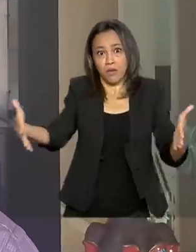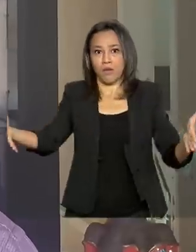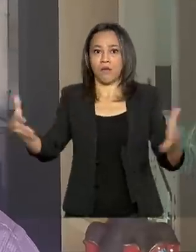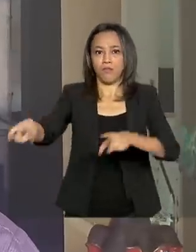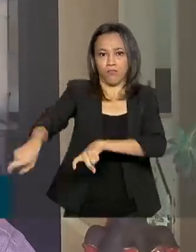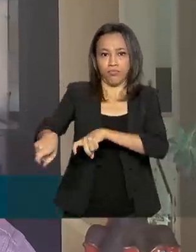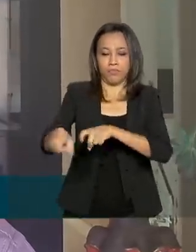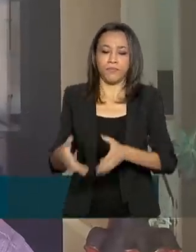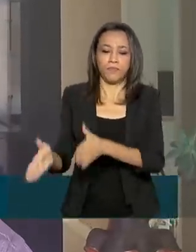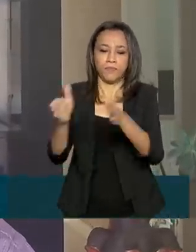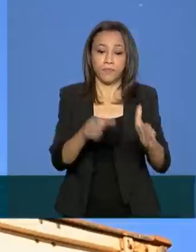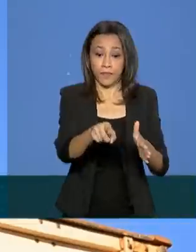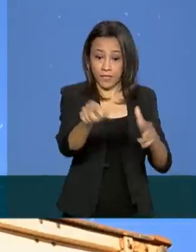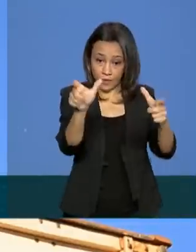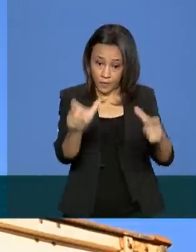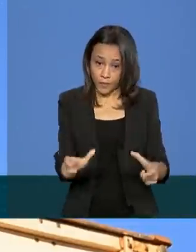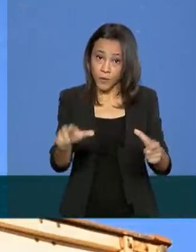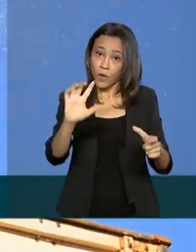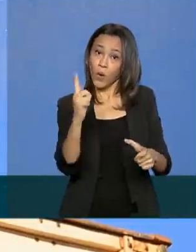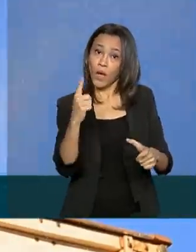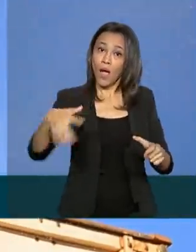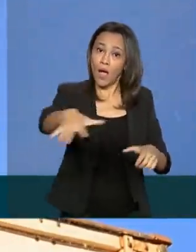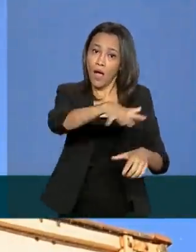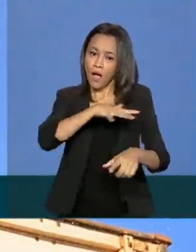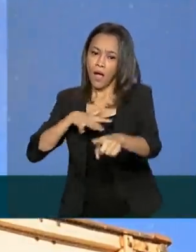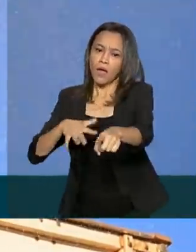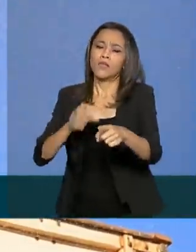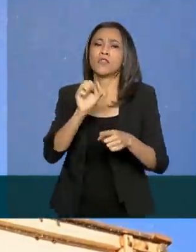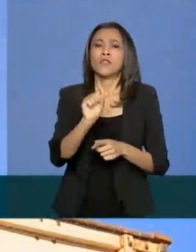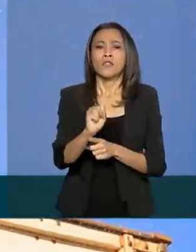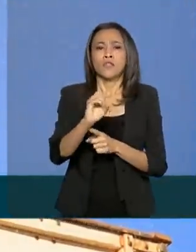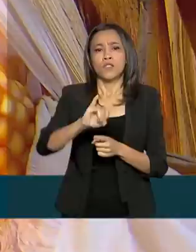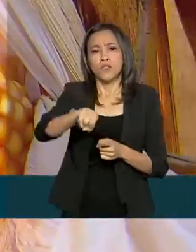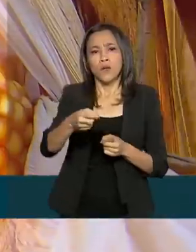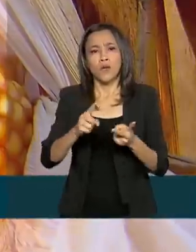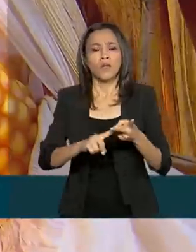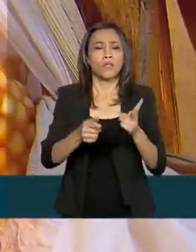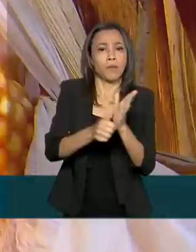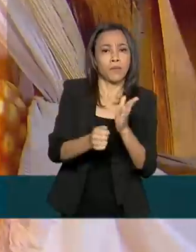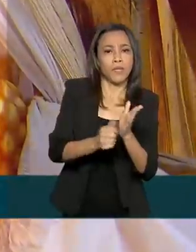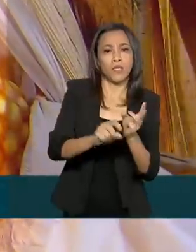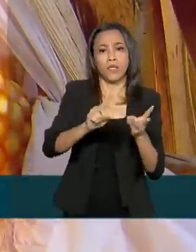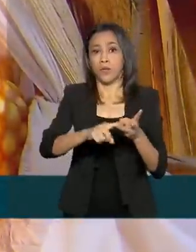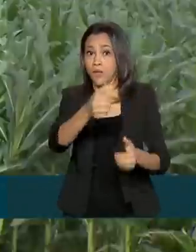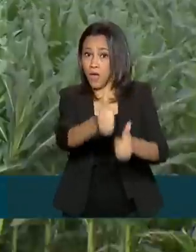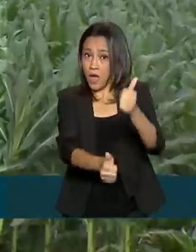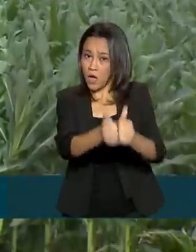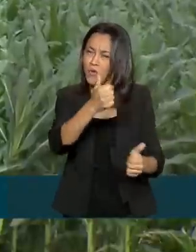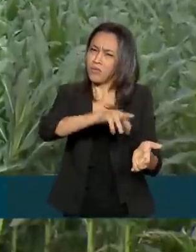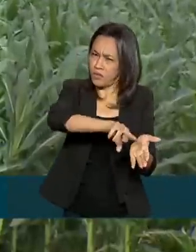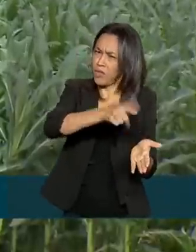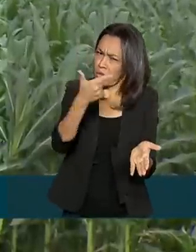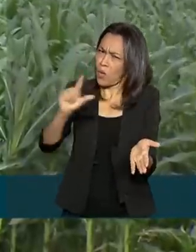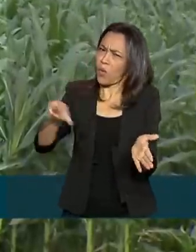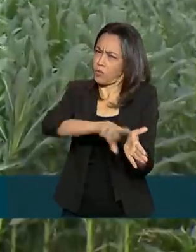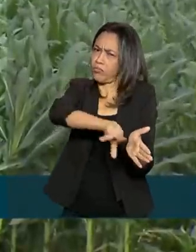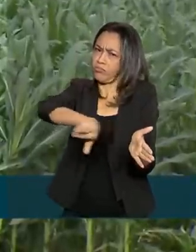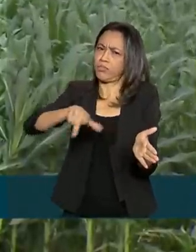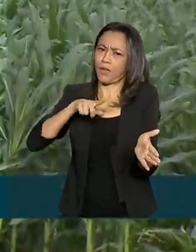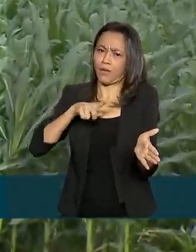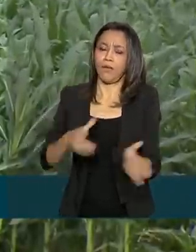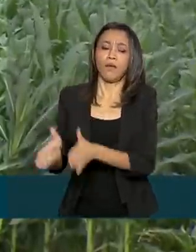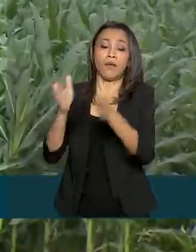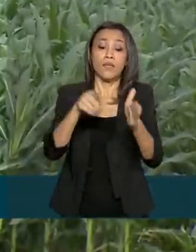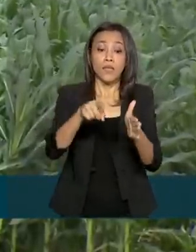Aliança, Goiás, este agricultor cultiva soja, milho, trigo e arroz, entre outros produtos. Em momento de pandemia